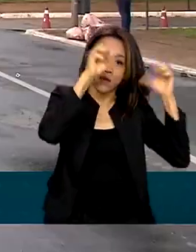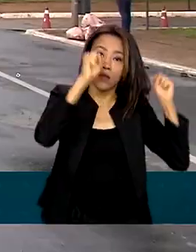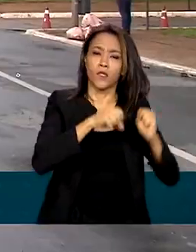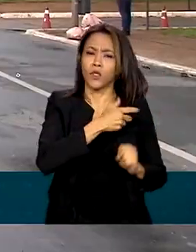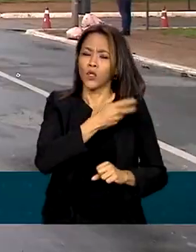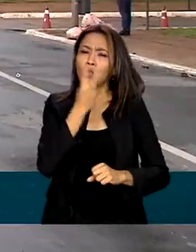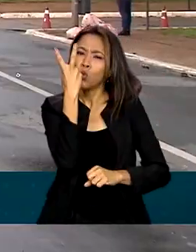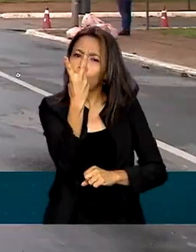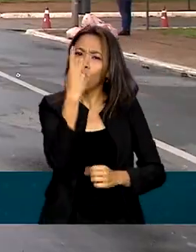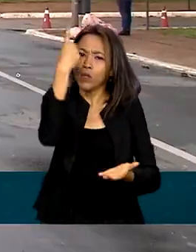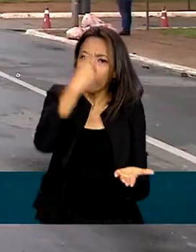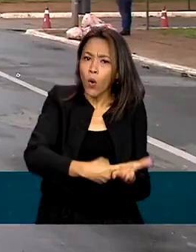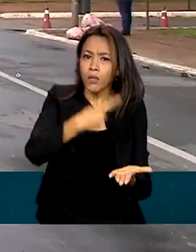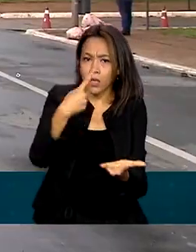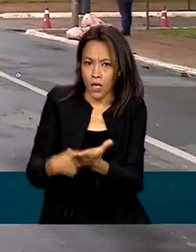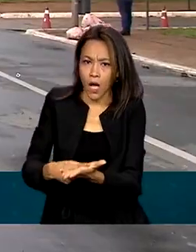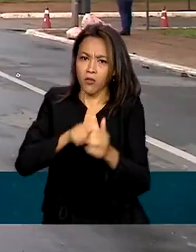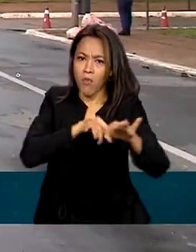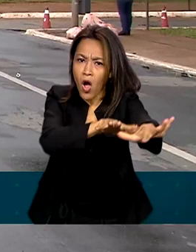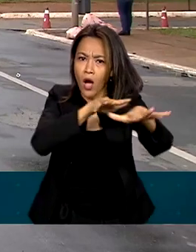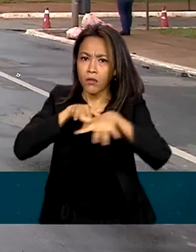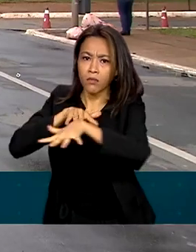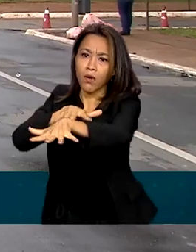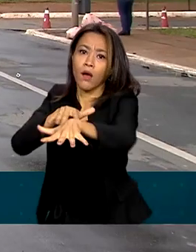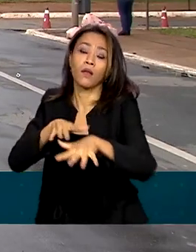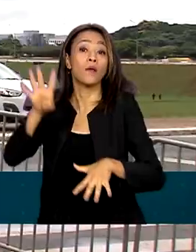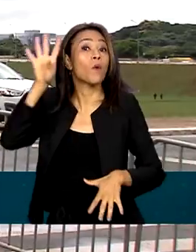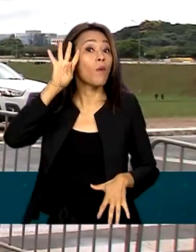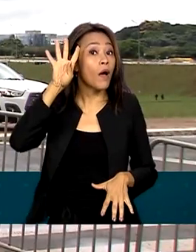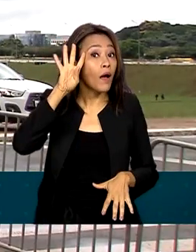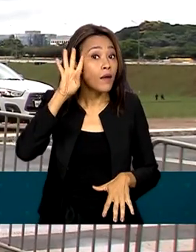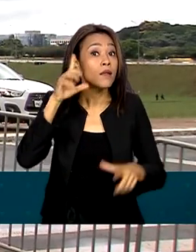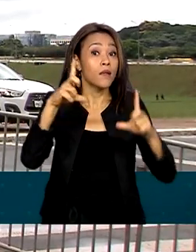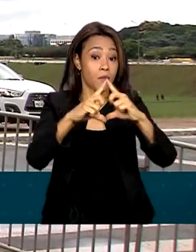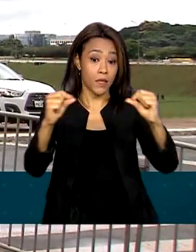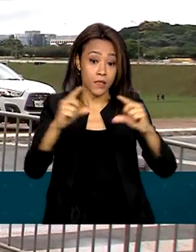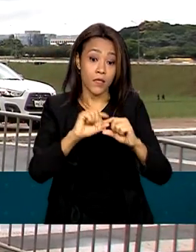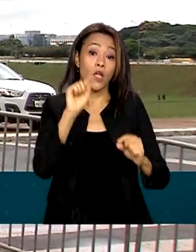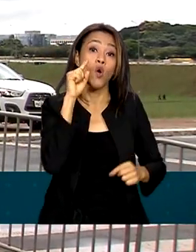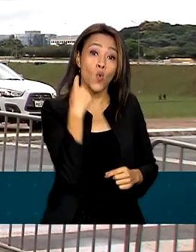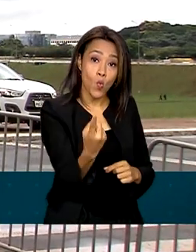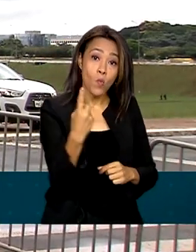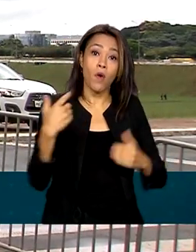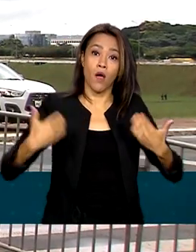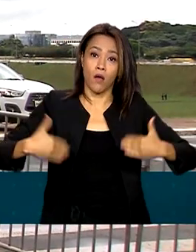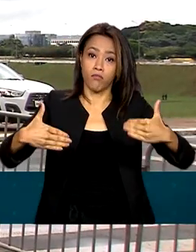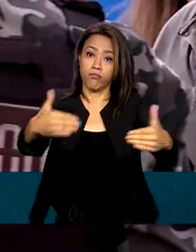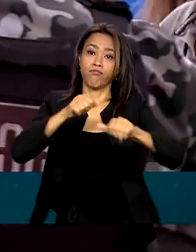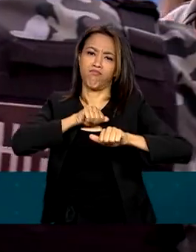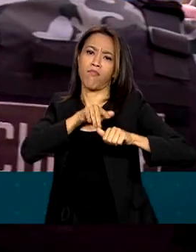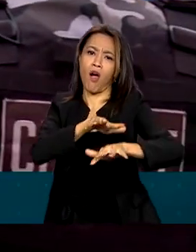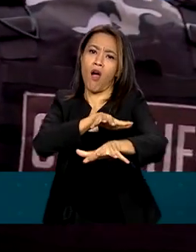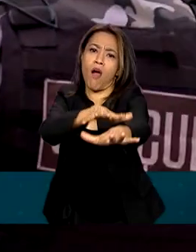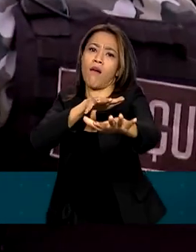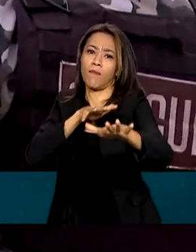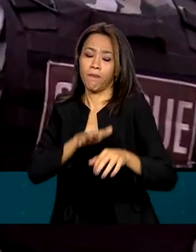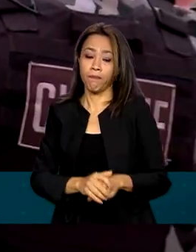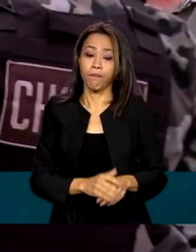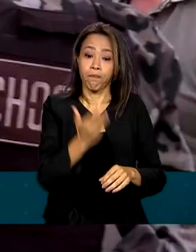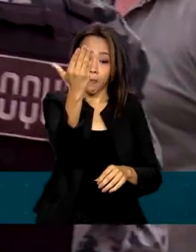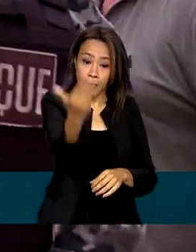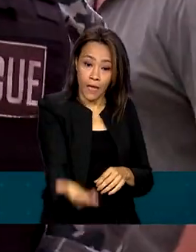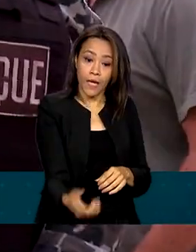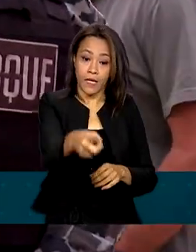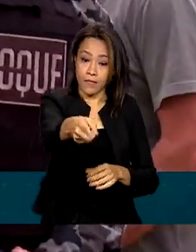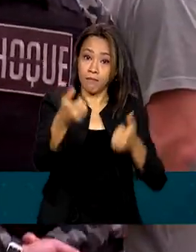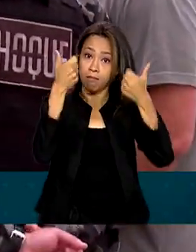estavam marcadas para esta quarta em Brasília, uma delas na esplanada dos ministérios. Segundo Ricardo